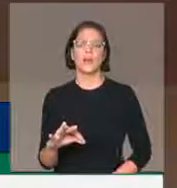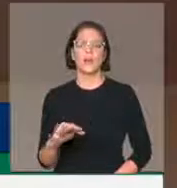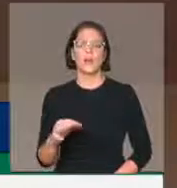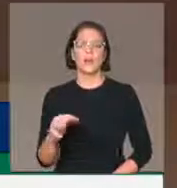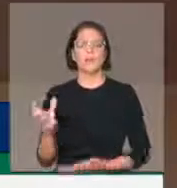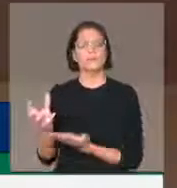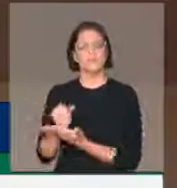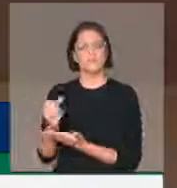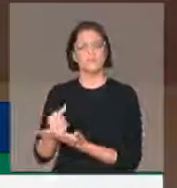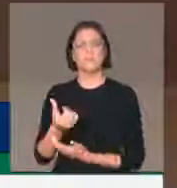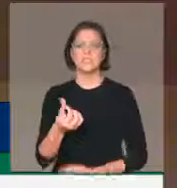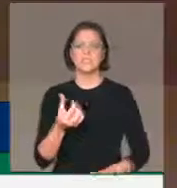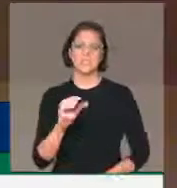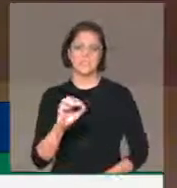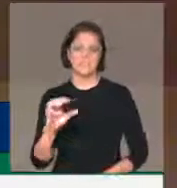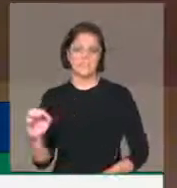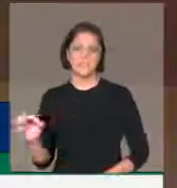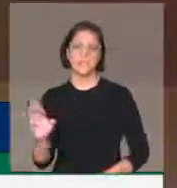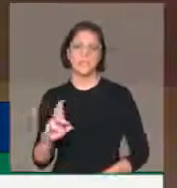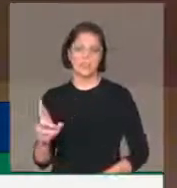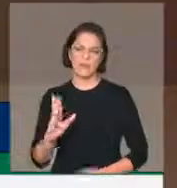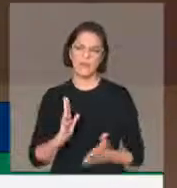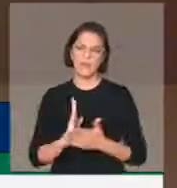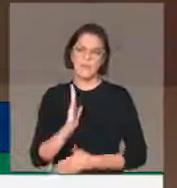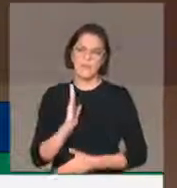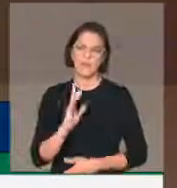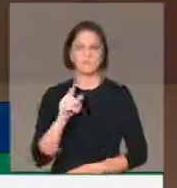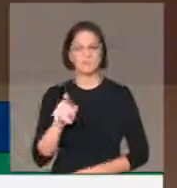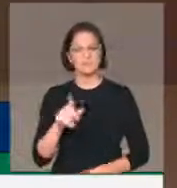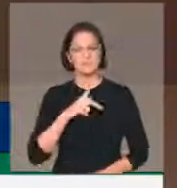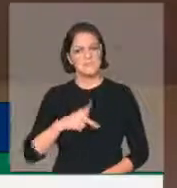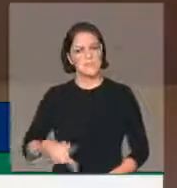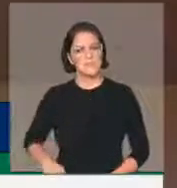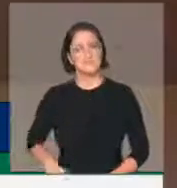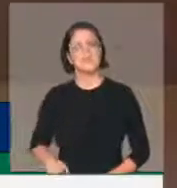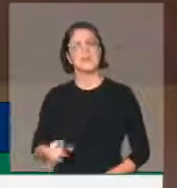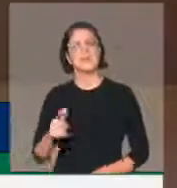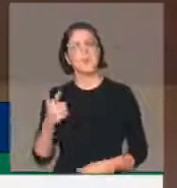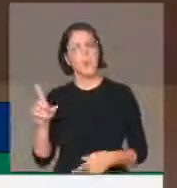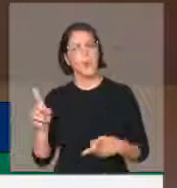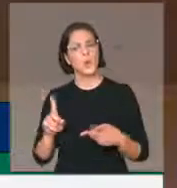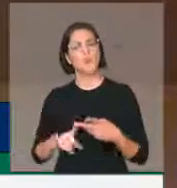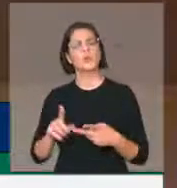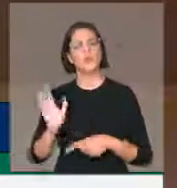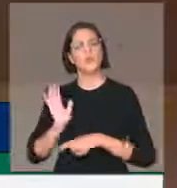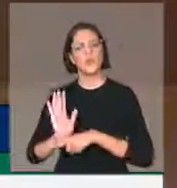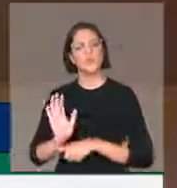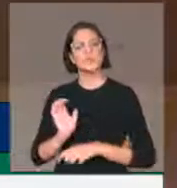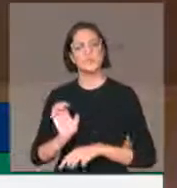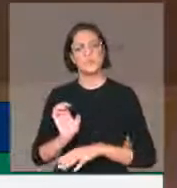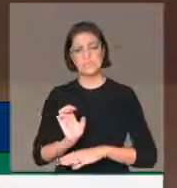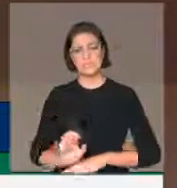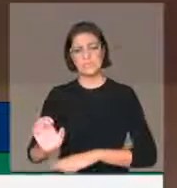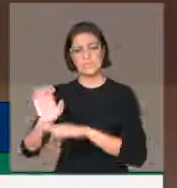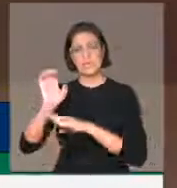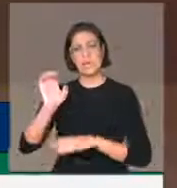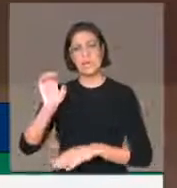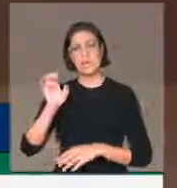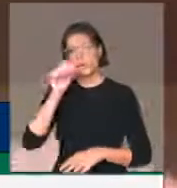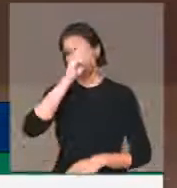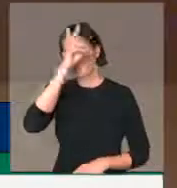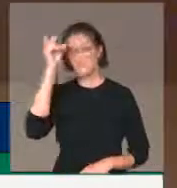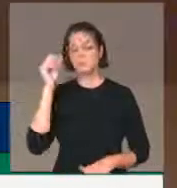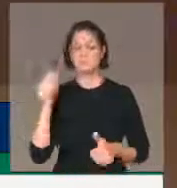A casa acertou sob a condição de Vossa Excelência quando aprovou a ajuda para os estados e municípios. Hoje a casa está